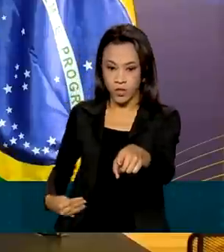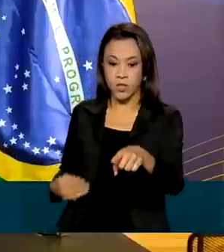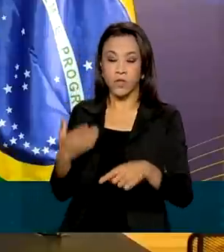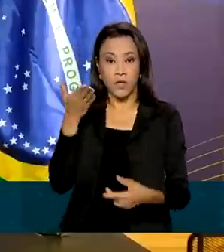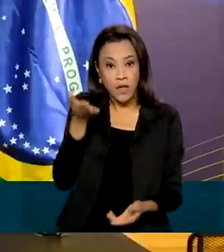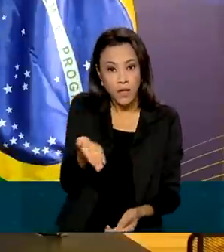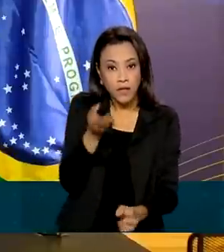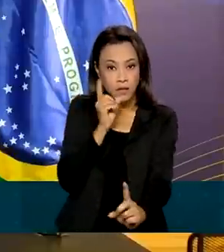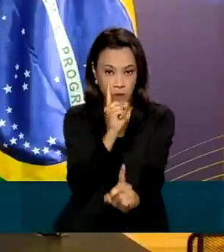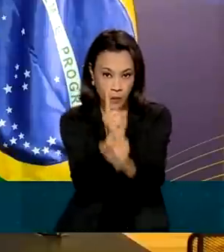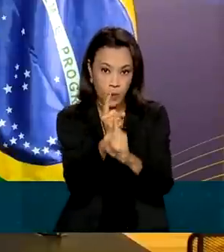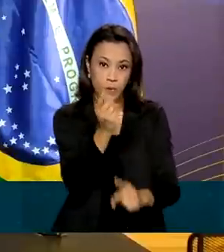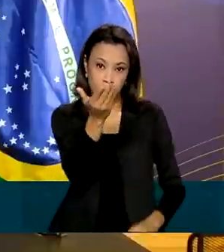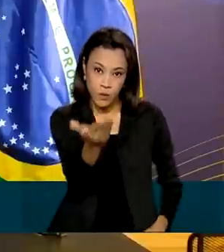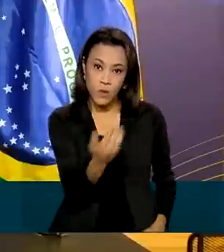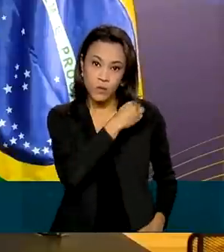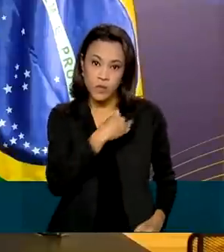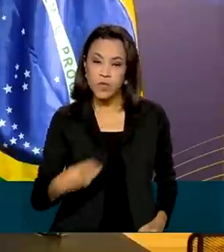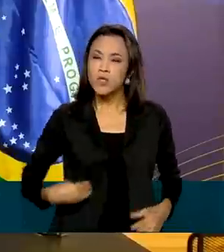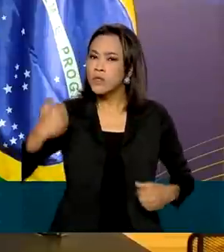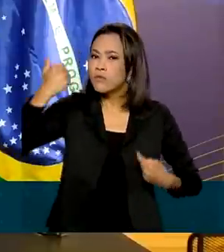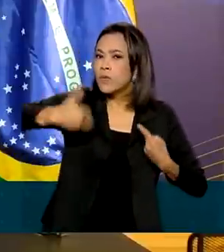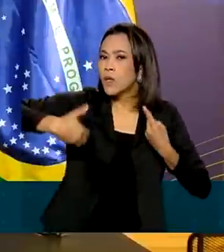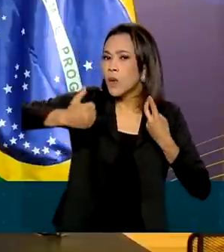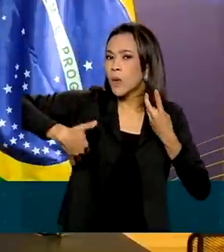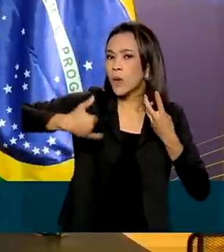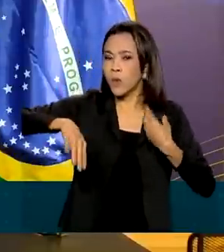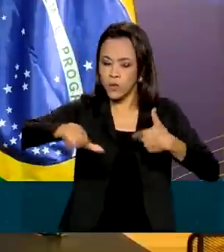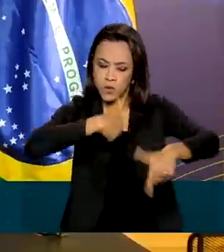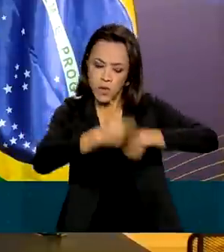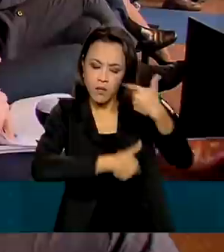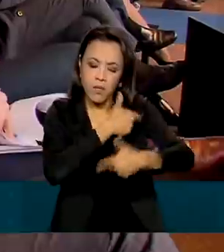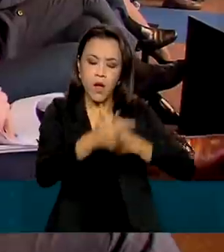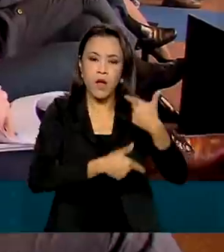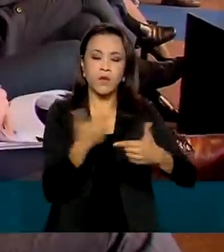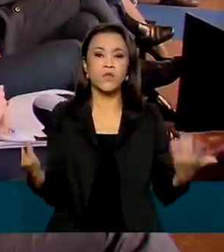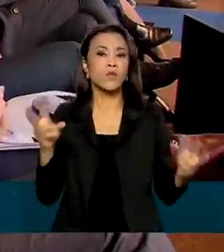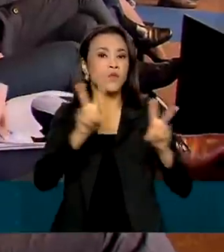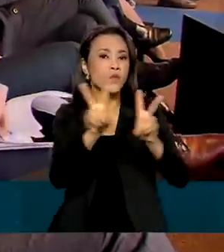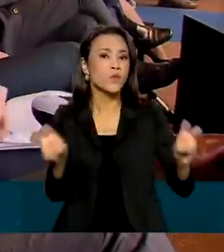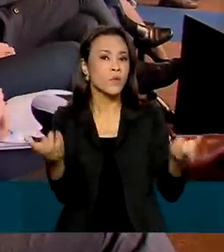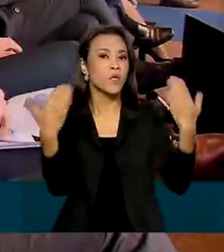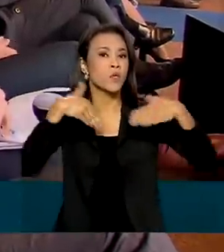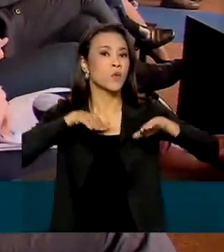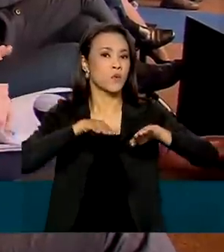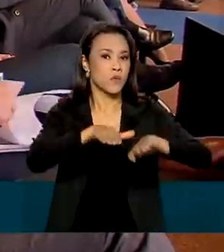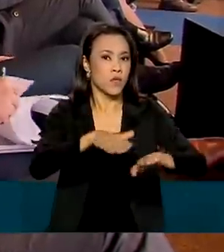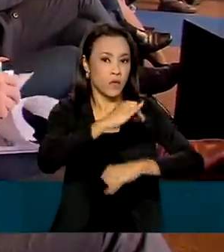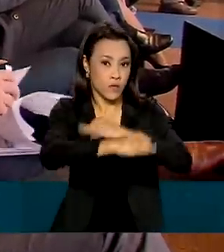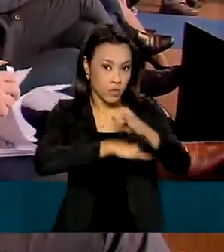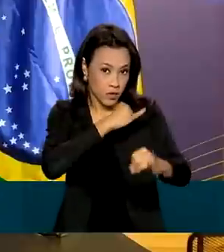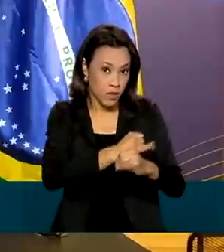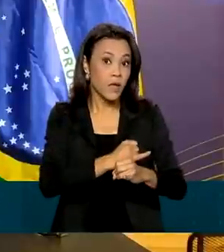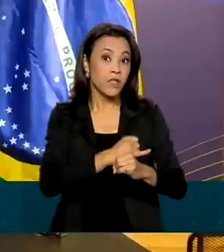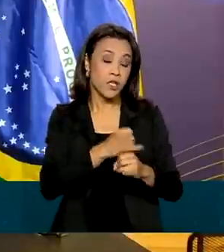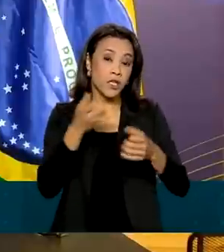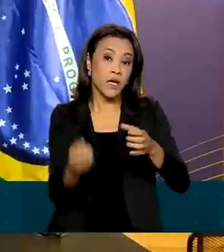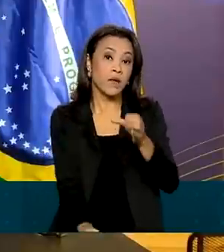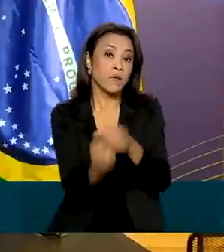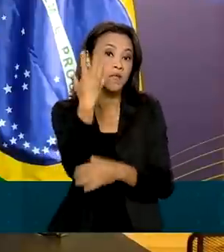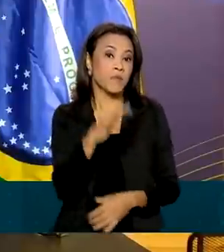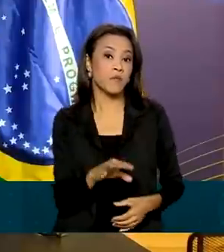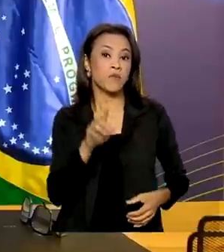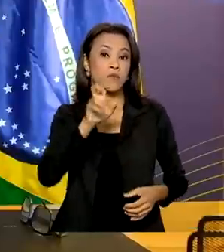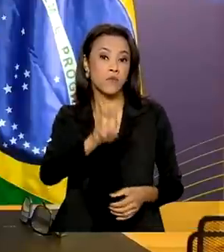encontro, Fábio Faria falou sobre as ações da pasta de inclusão digital e a implementação do 5G no país. Nós temos